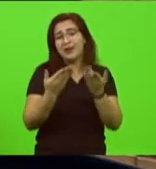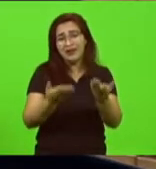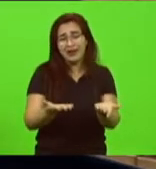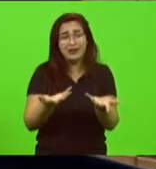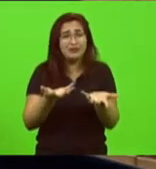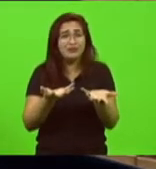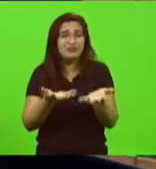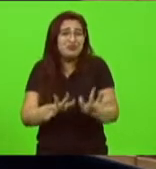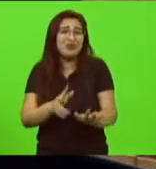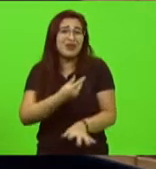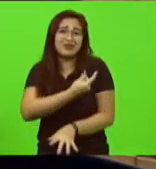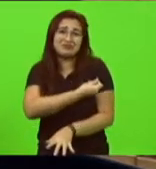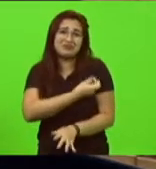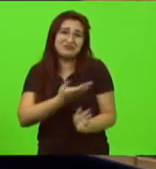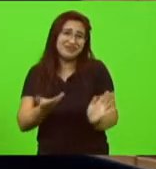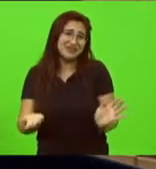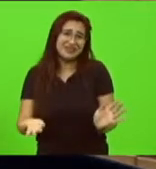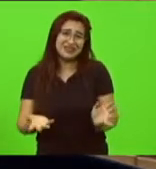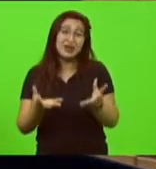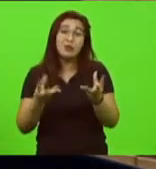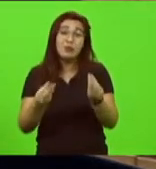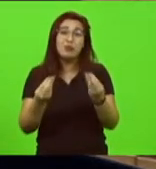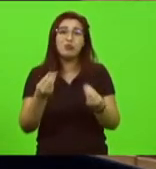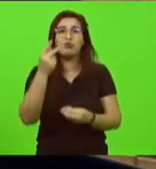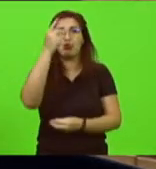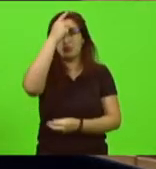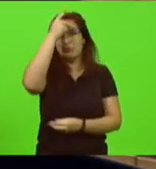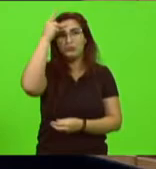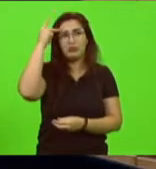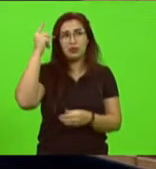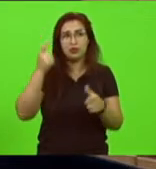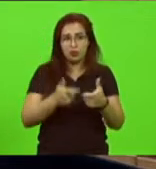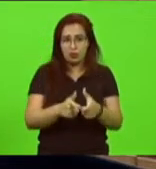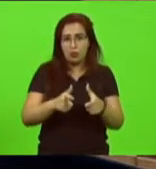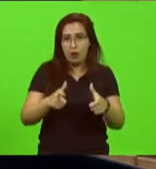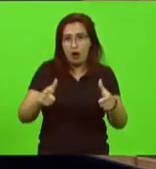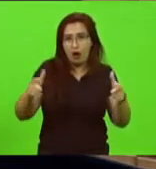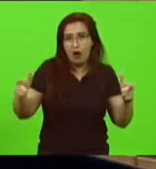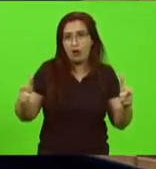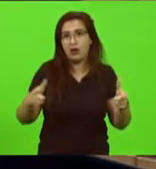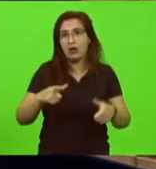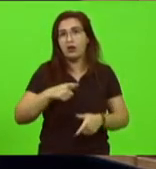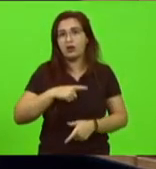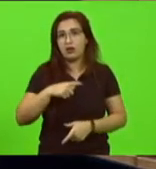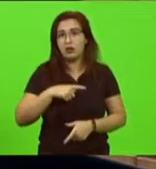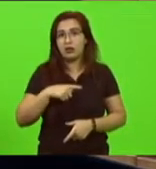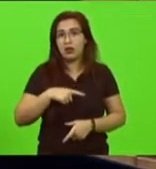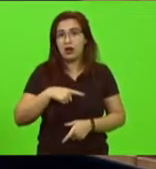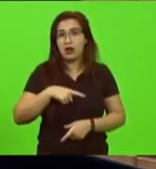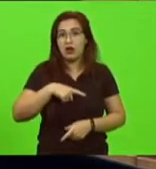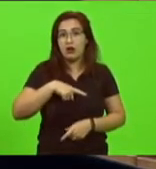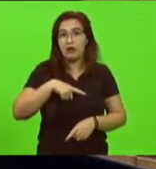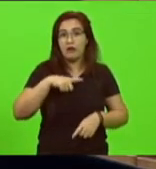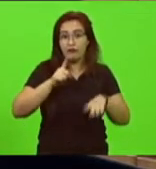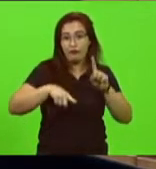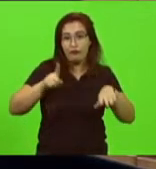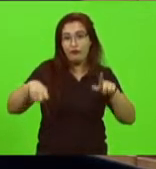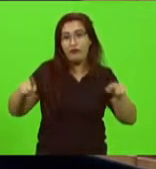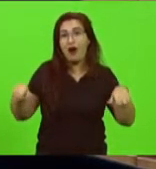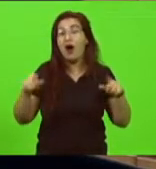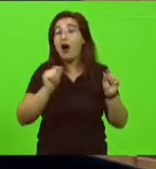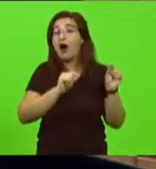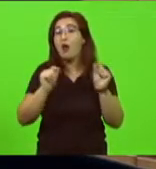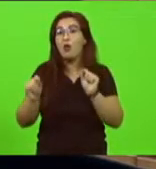número gigantesco de novos casos em função dessa nova variante a Omicron mas